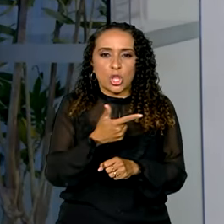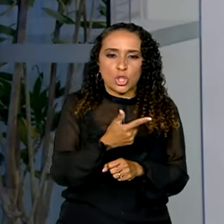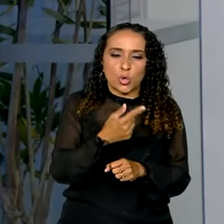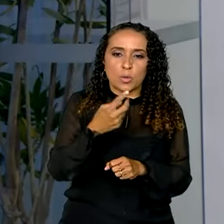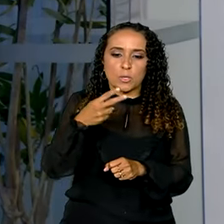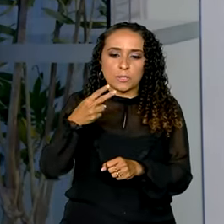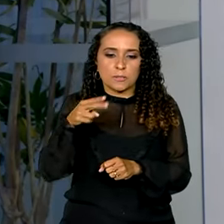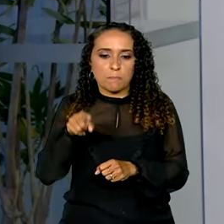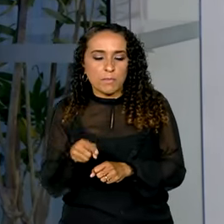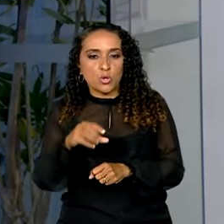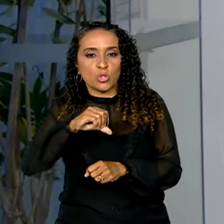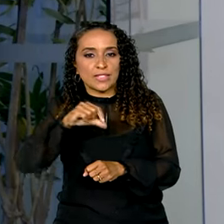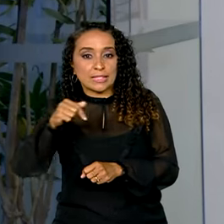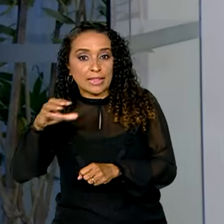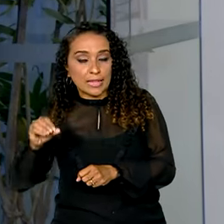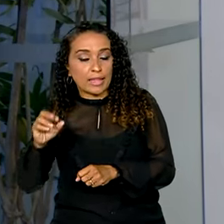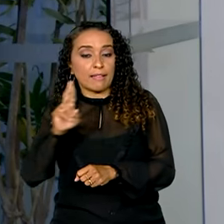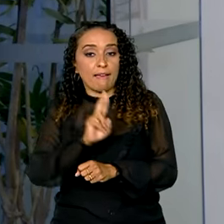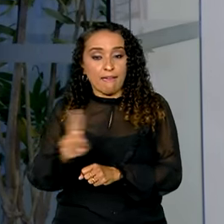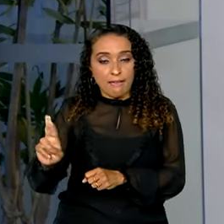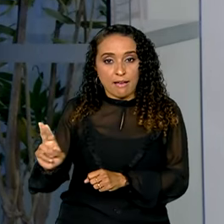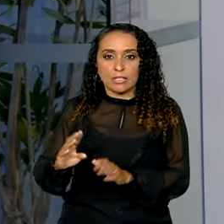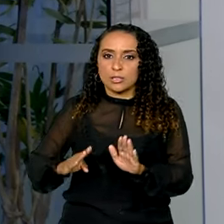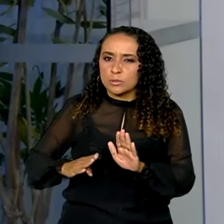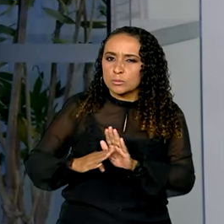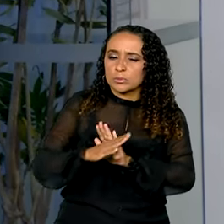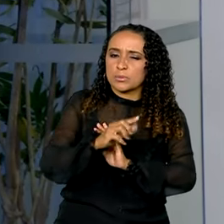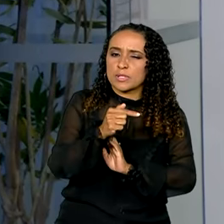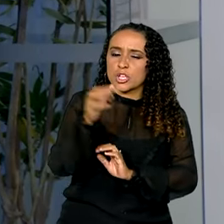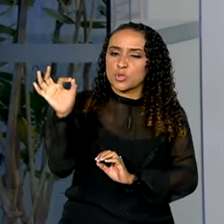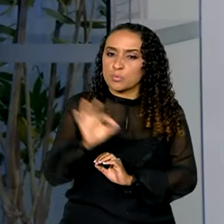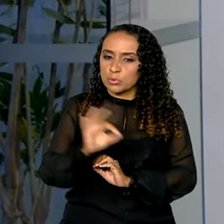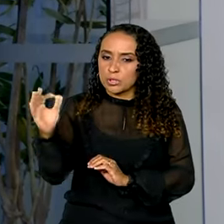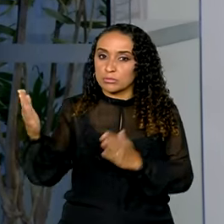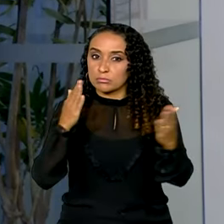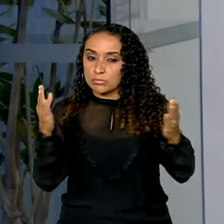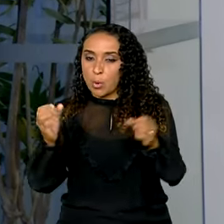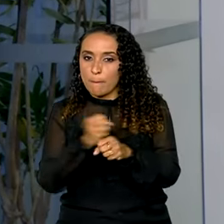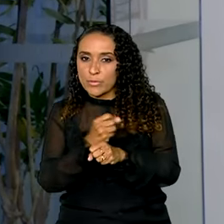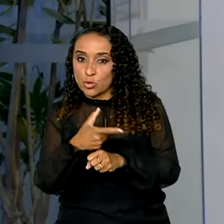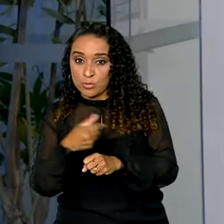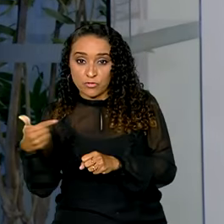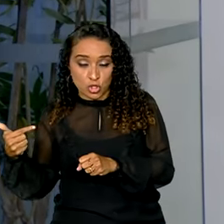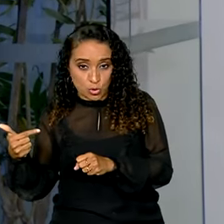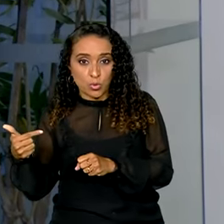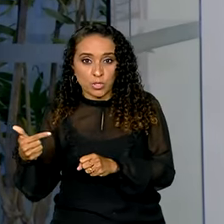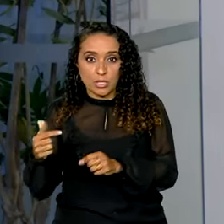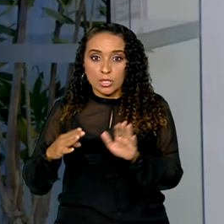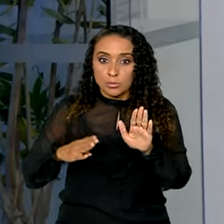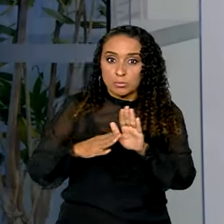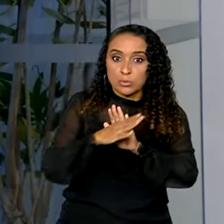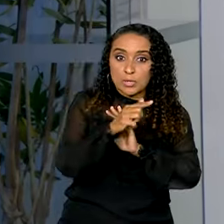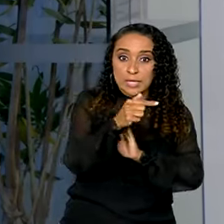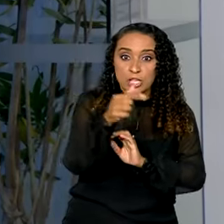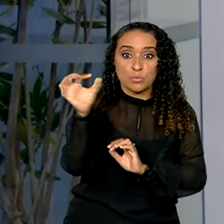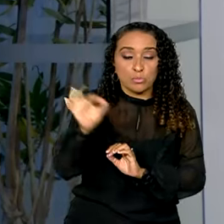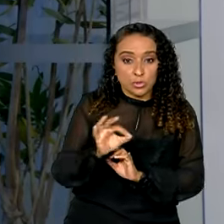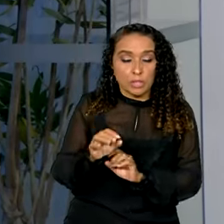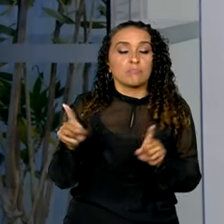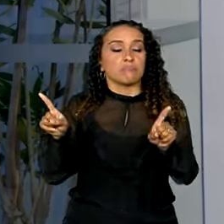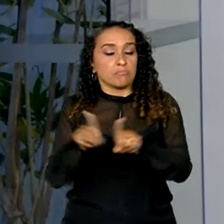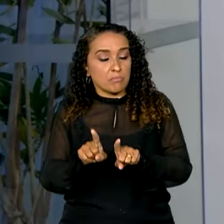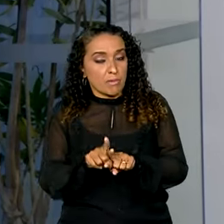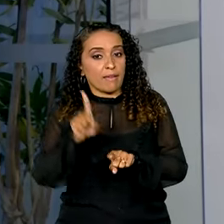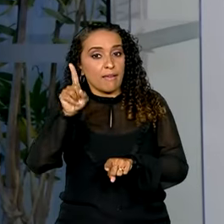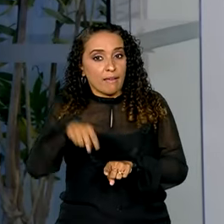.970, um crescimento de 7% em relação a 2022. E esse crescimento de 7% também